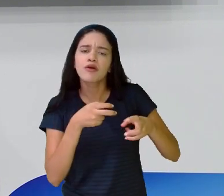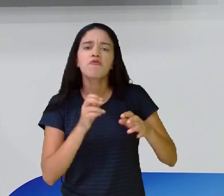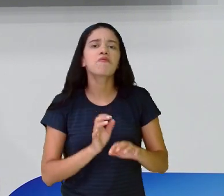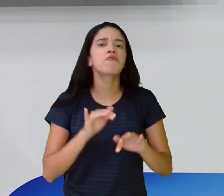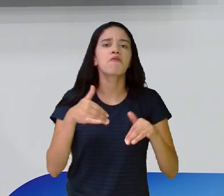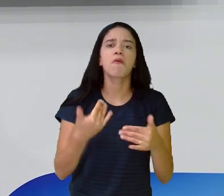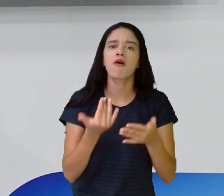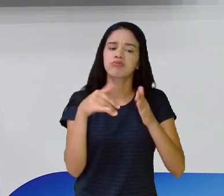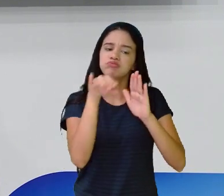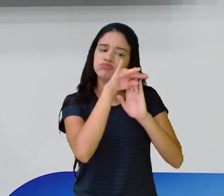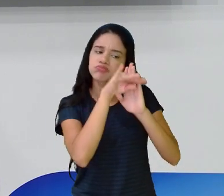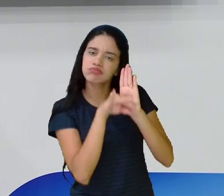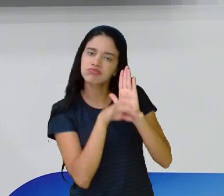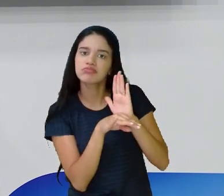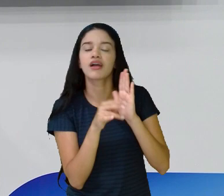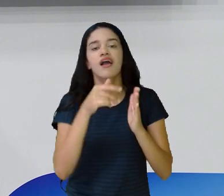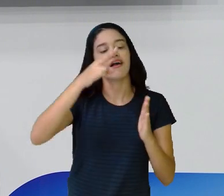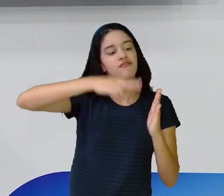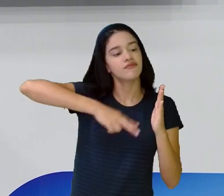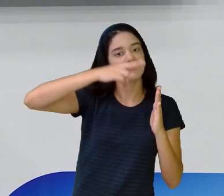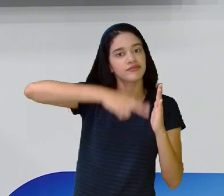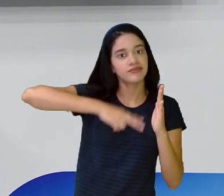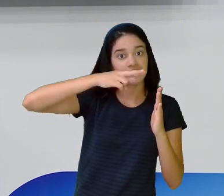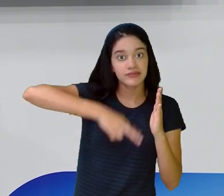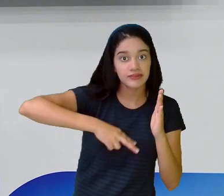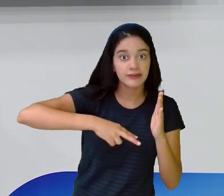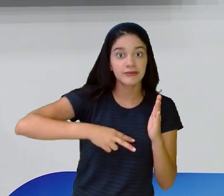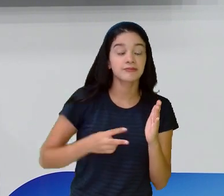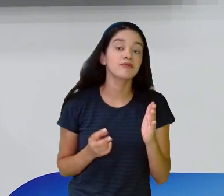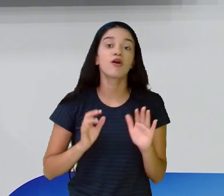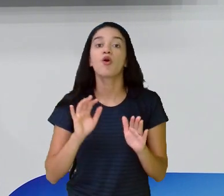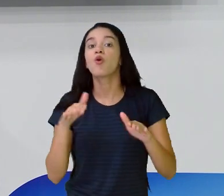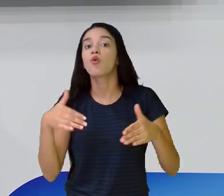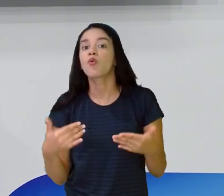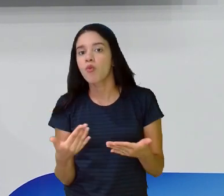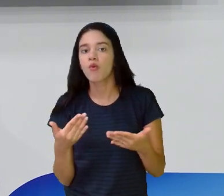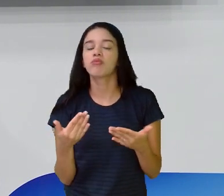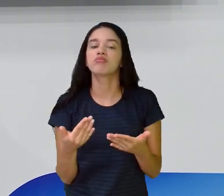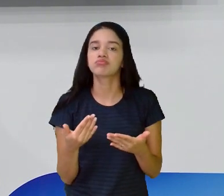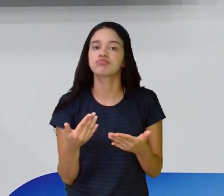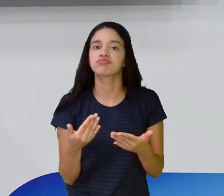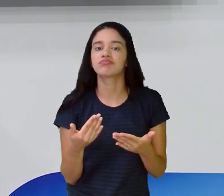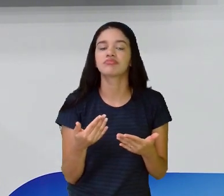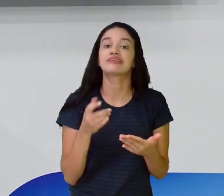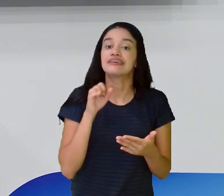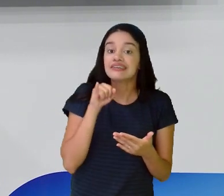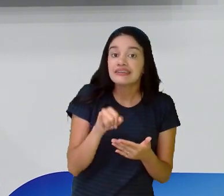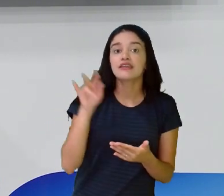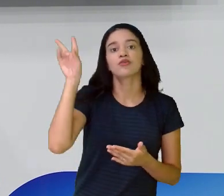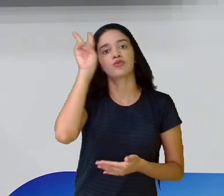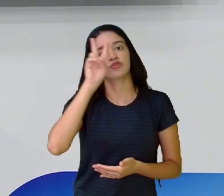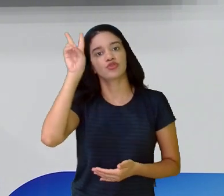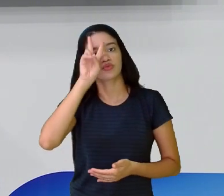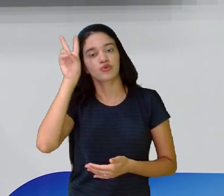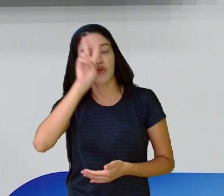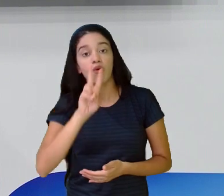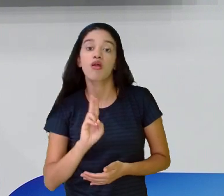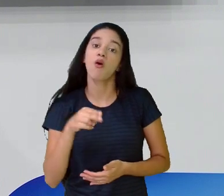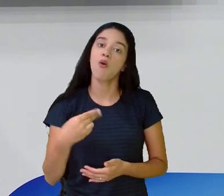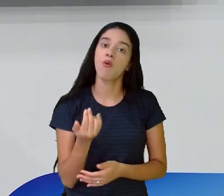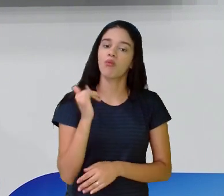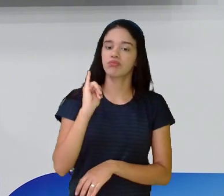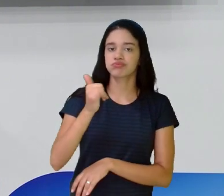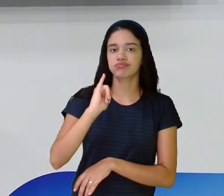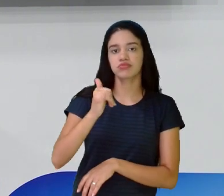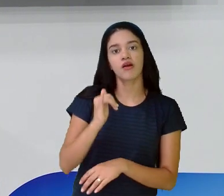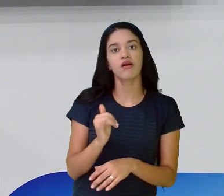são os elementos, você vai lendo e vai fazendo essa observação de quais são os elementos da lei, se é uma história, se é uma narrativa,